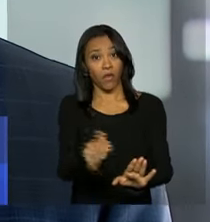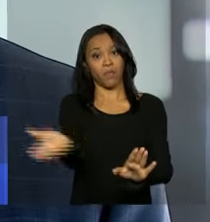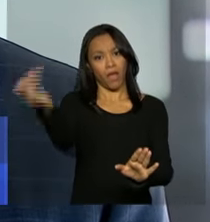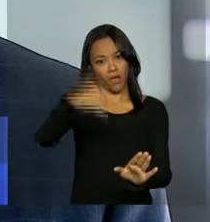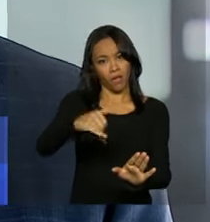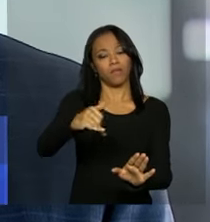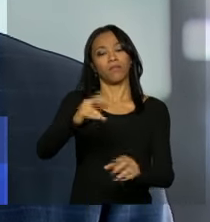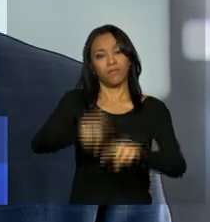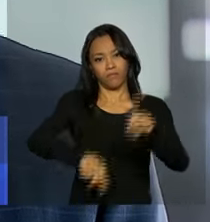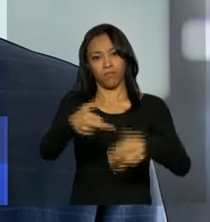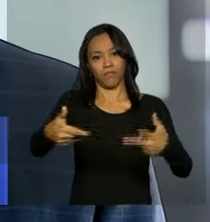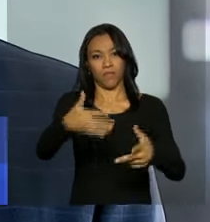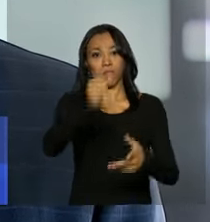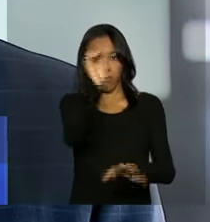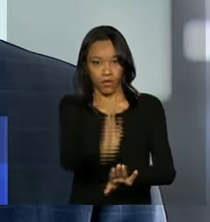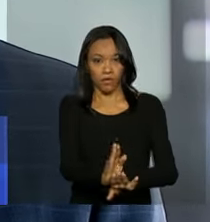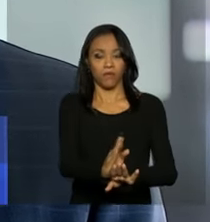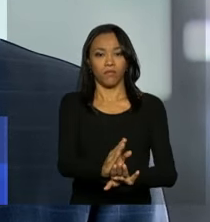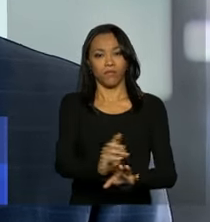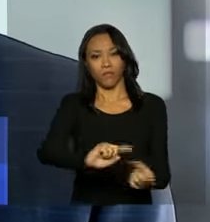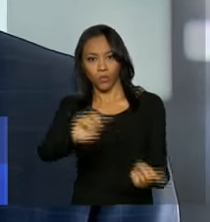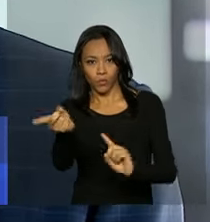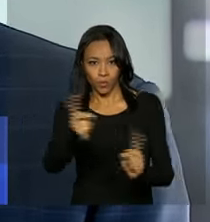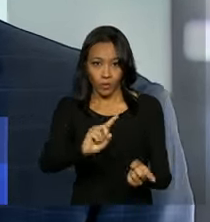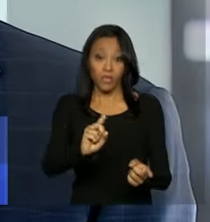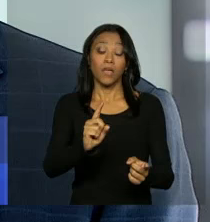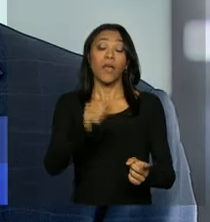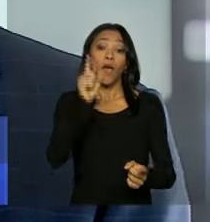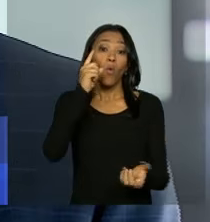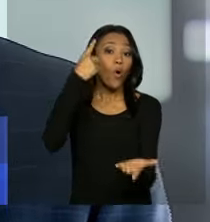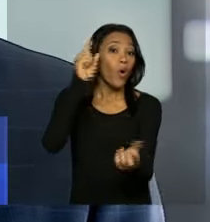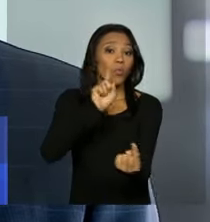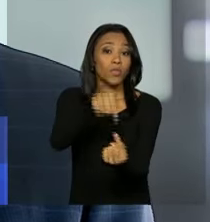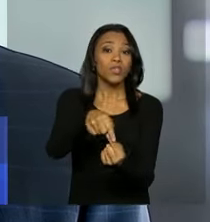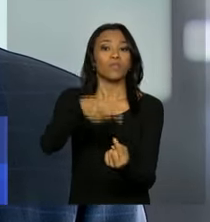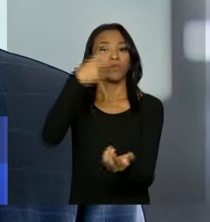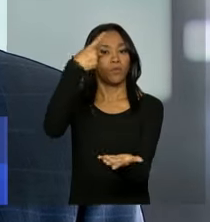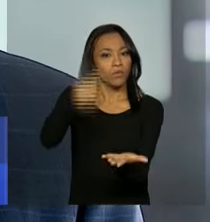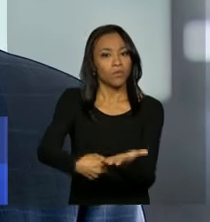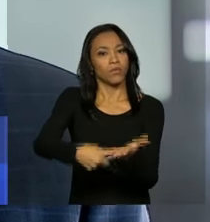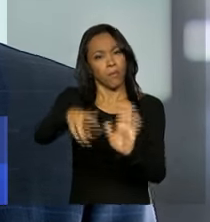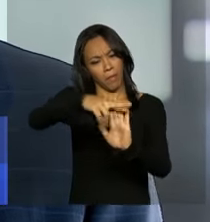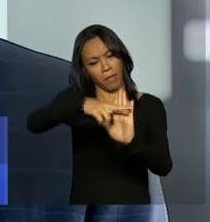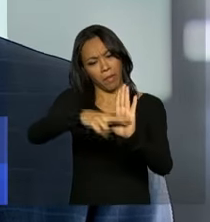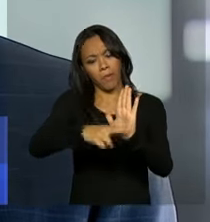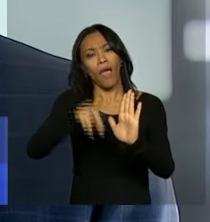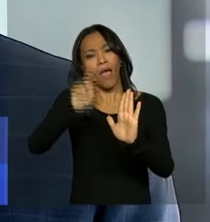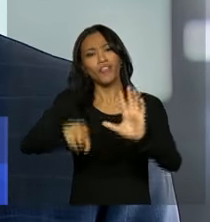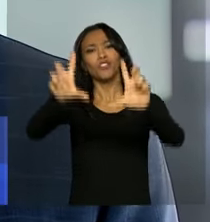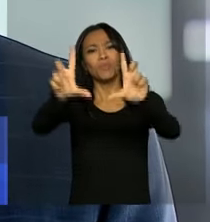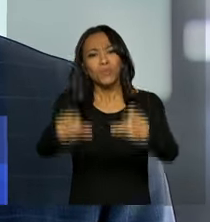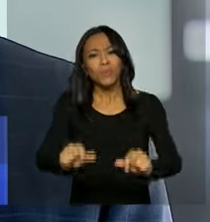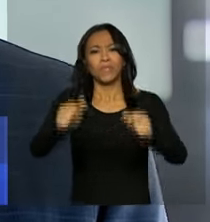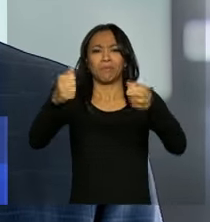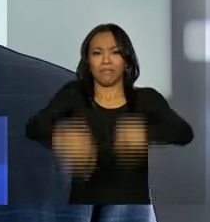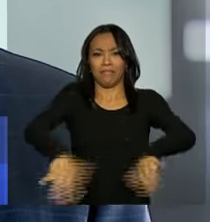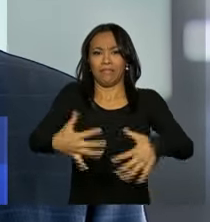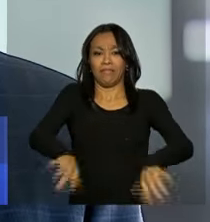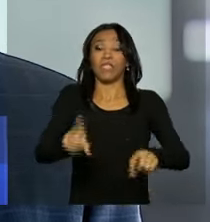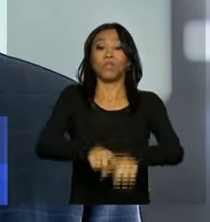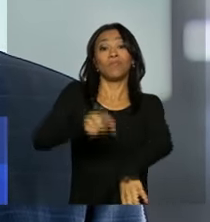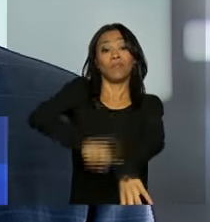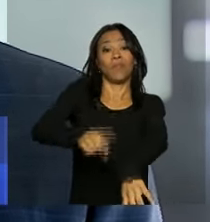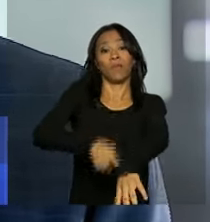quanto para importação. Ou seja, o objetivo do acordo é diminuir os custos e o tempo que a